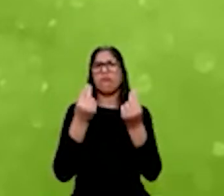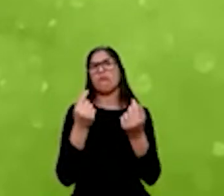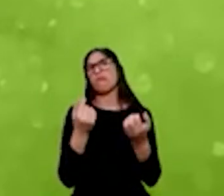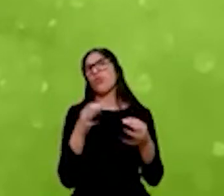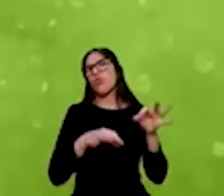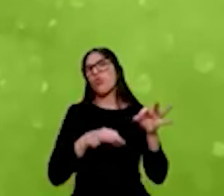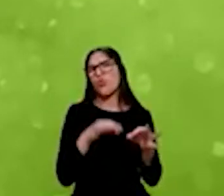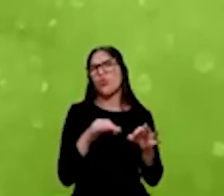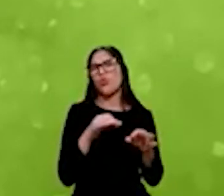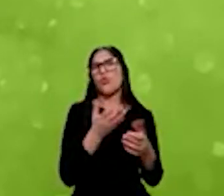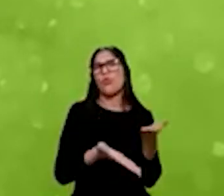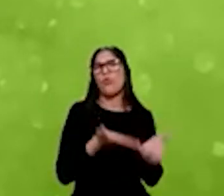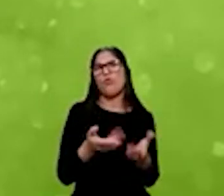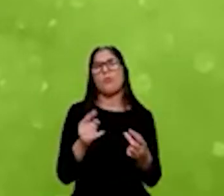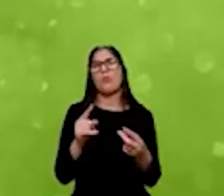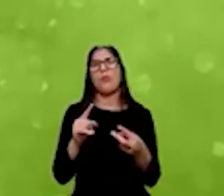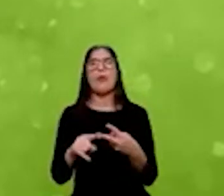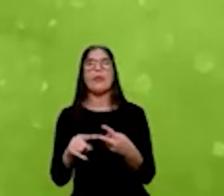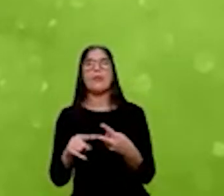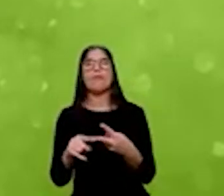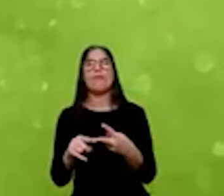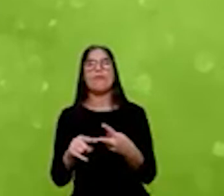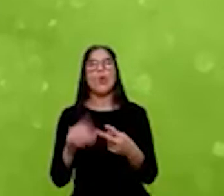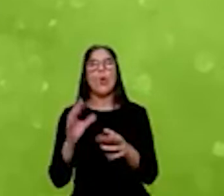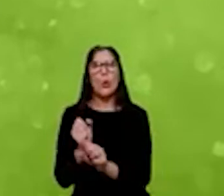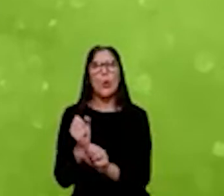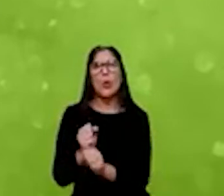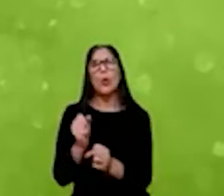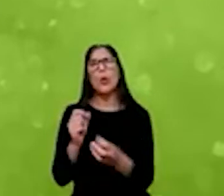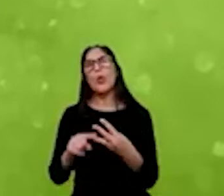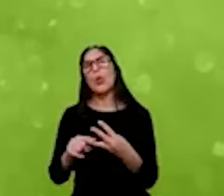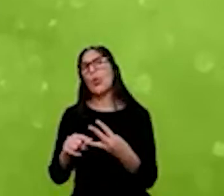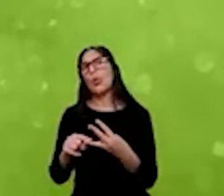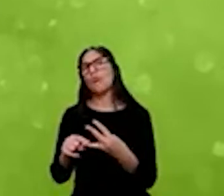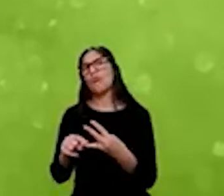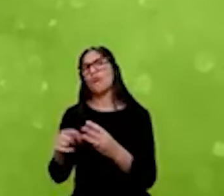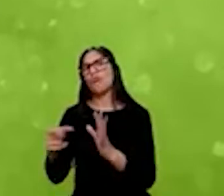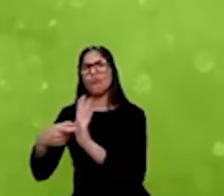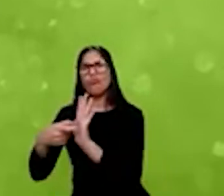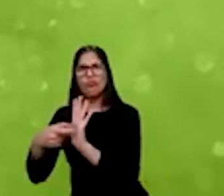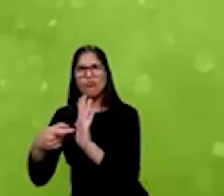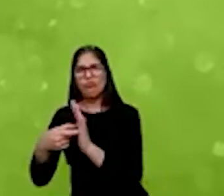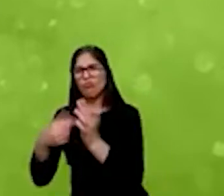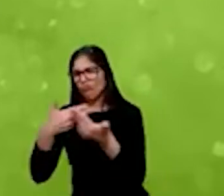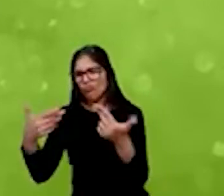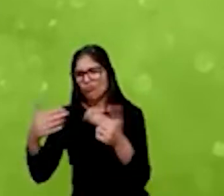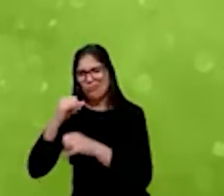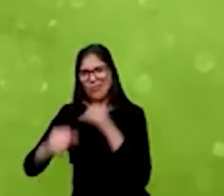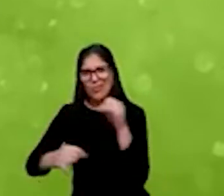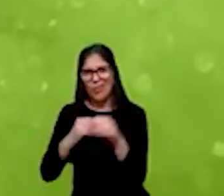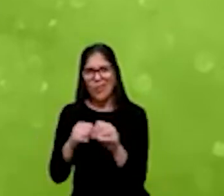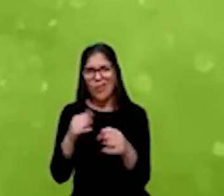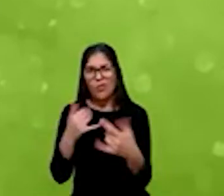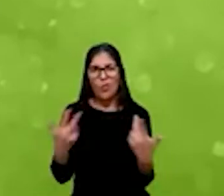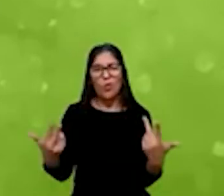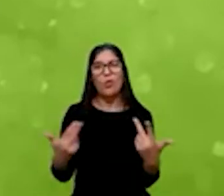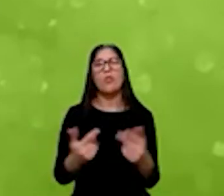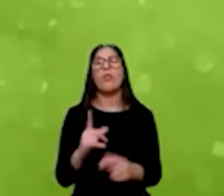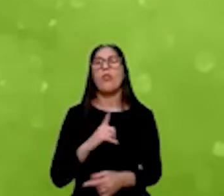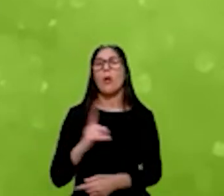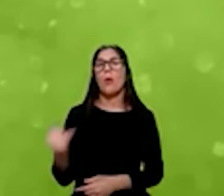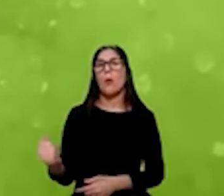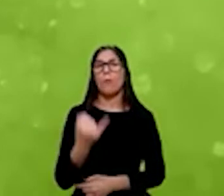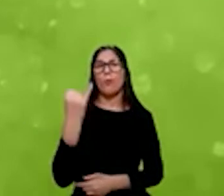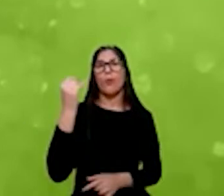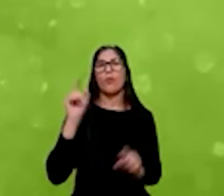contábeis, nuvem, etc. Algo muito importante é que,